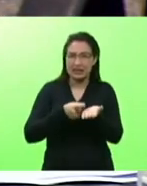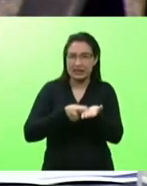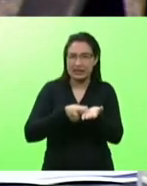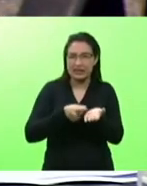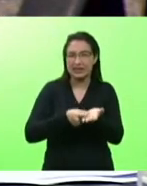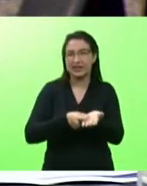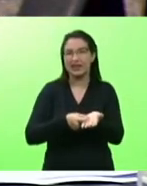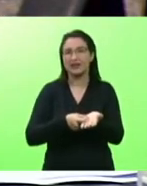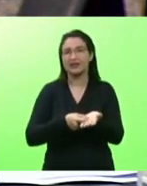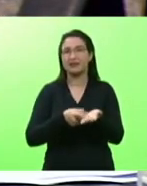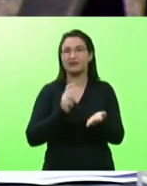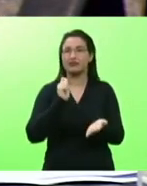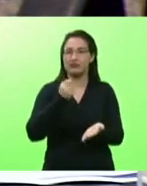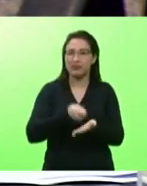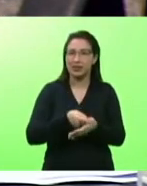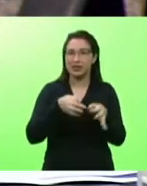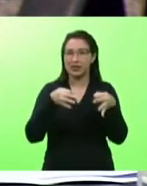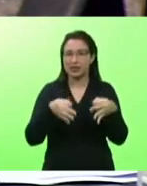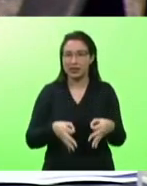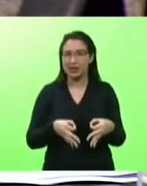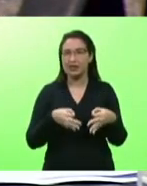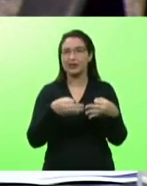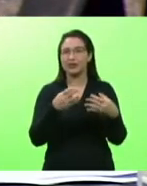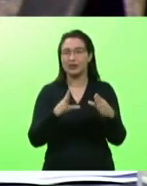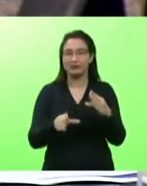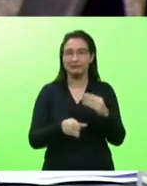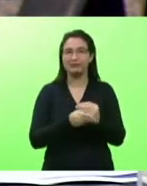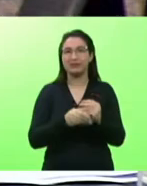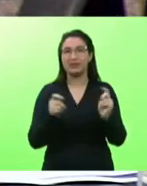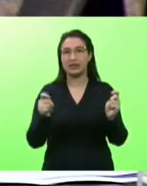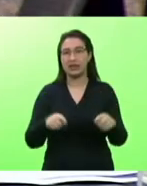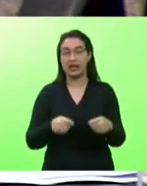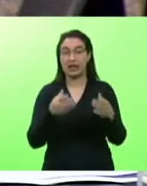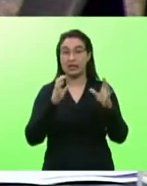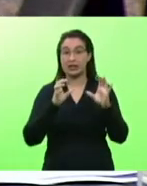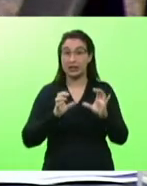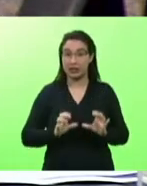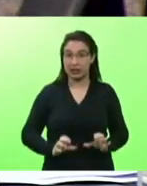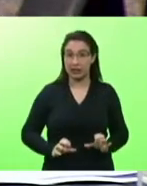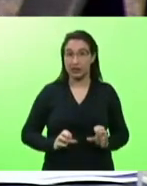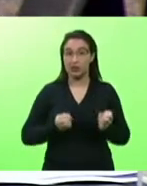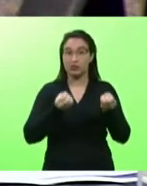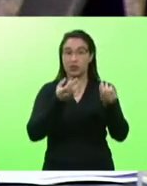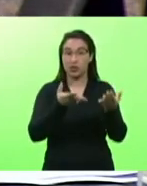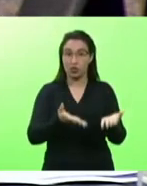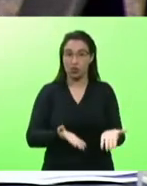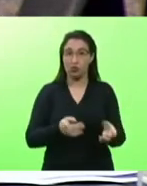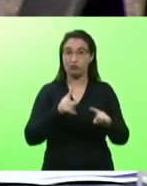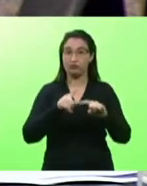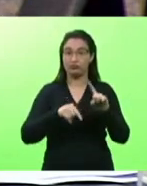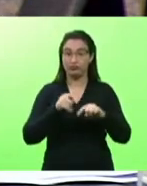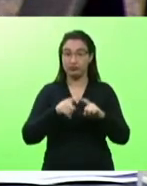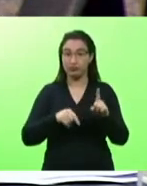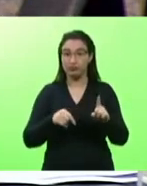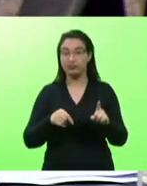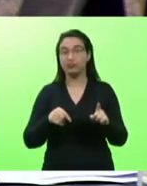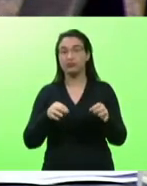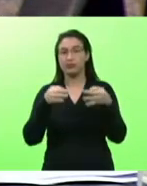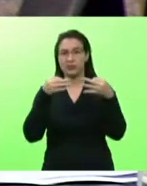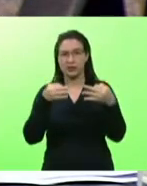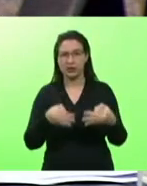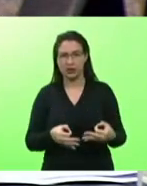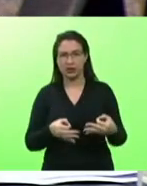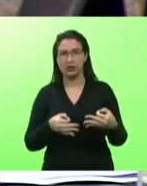são pagas as emendas. Então, o cidadão, ele pode ver ali a entrega do equipamento, ele funcionando, ver o